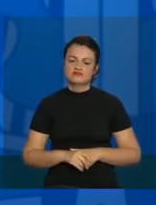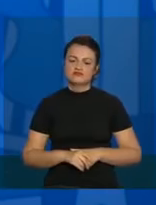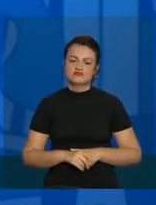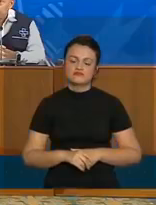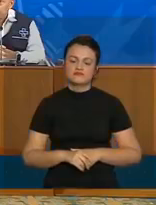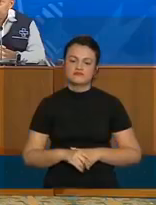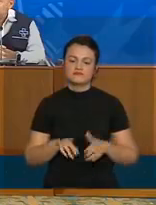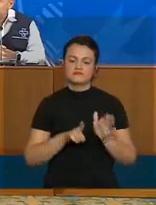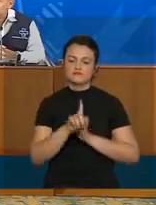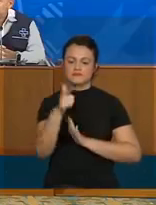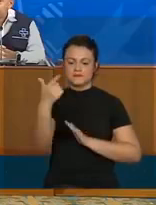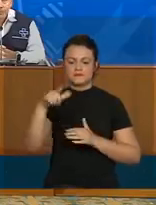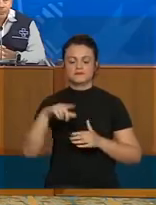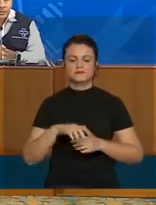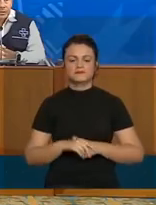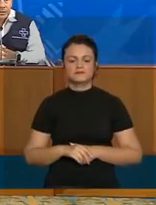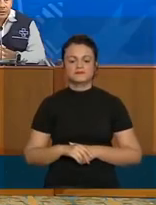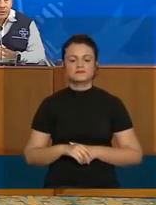Próxima pergunta.